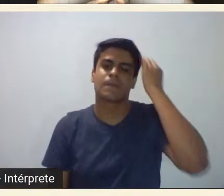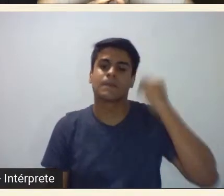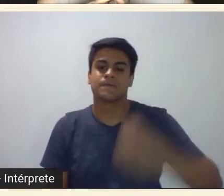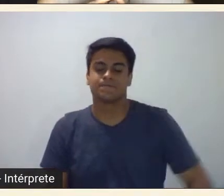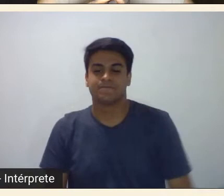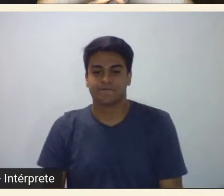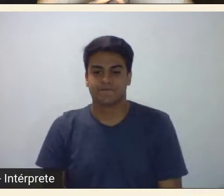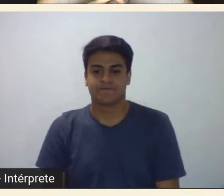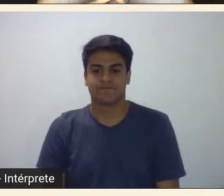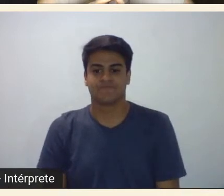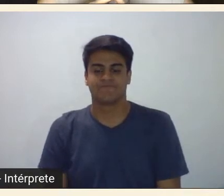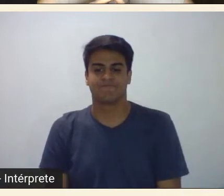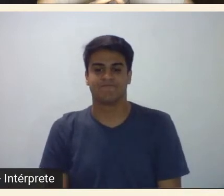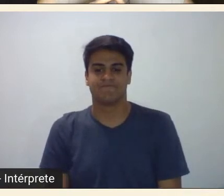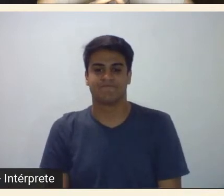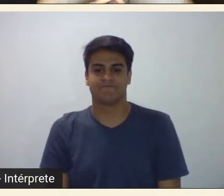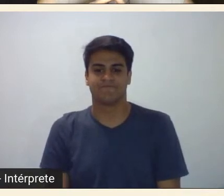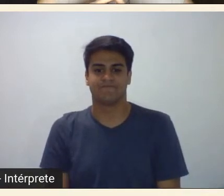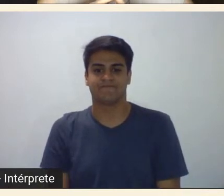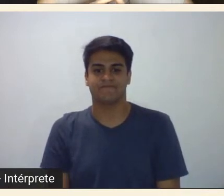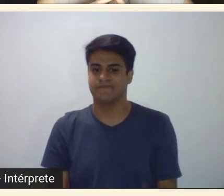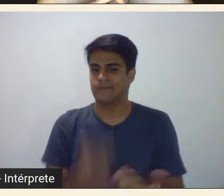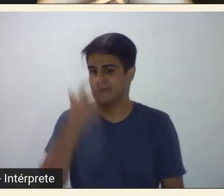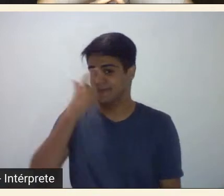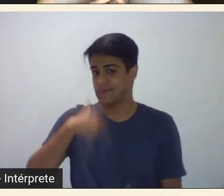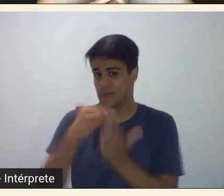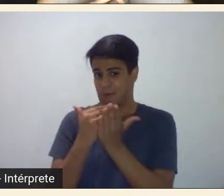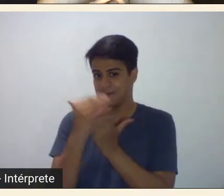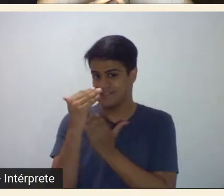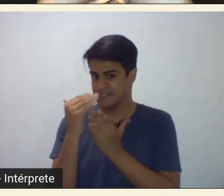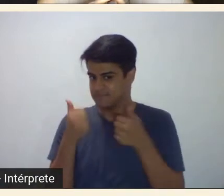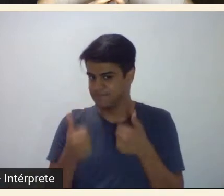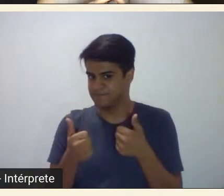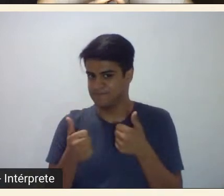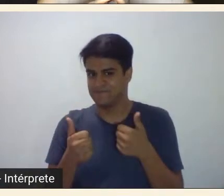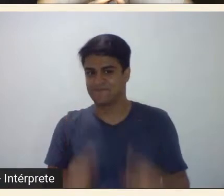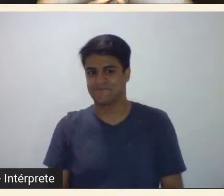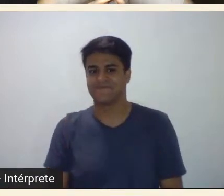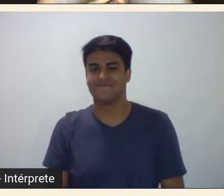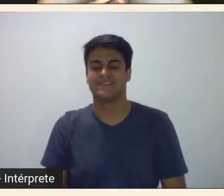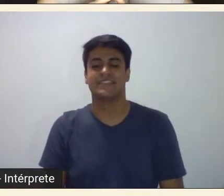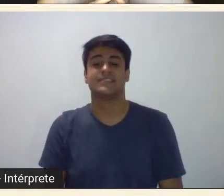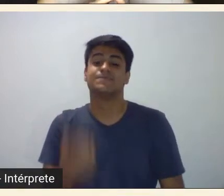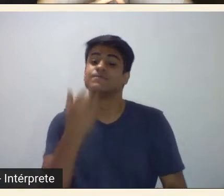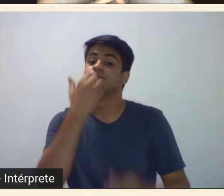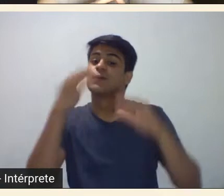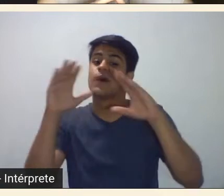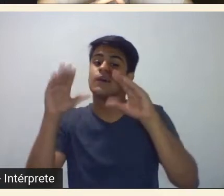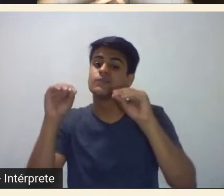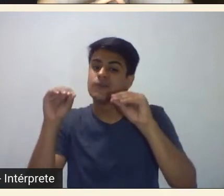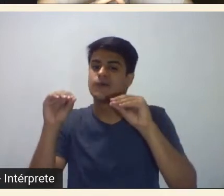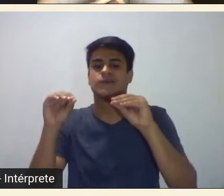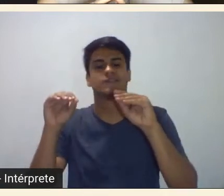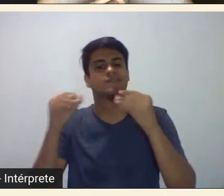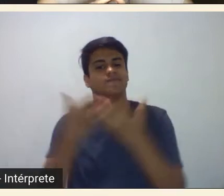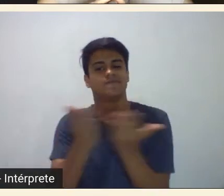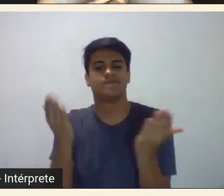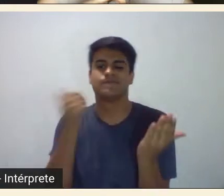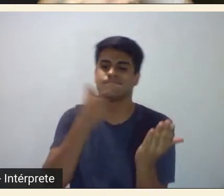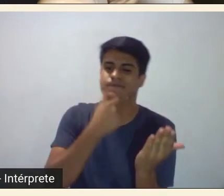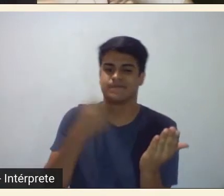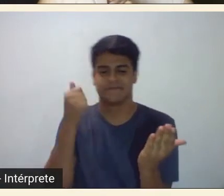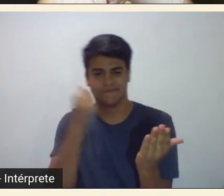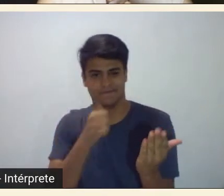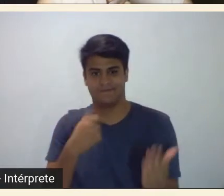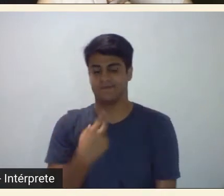Bom começo eu começo eu Bom boa noite a todos a todas meu nome é